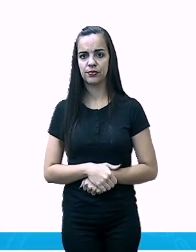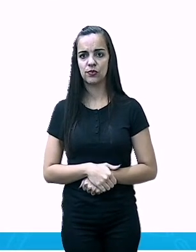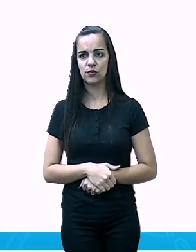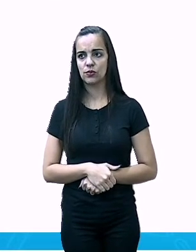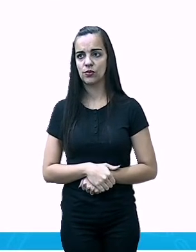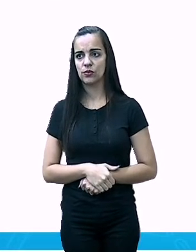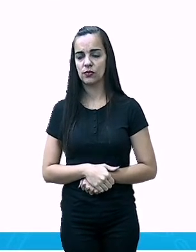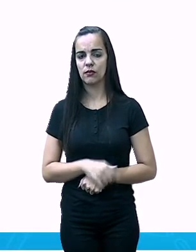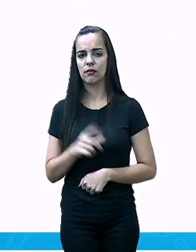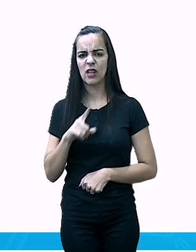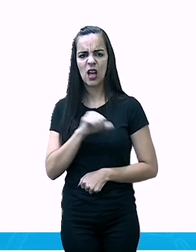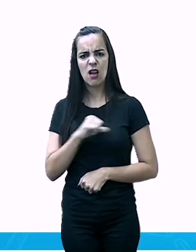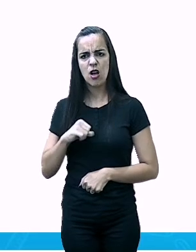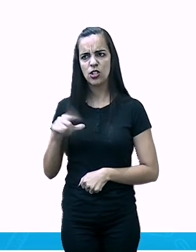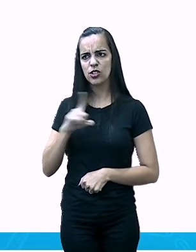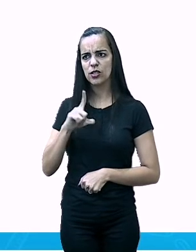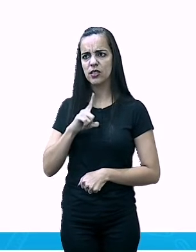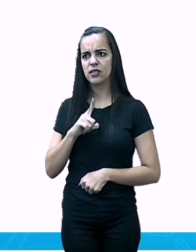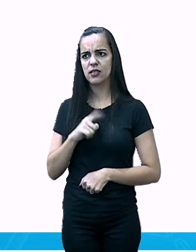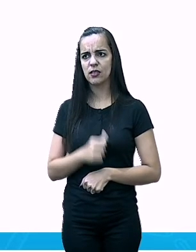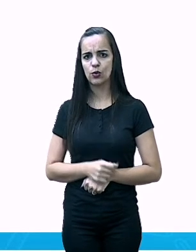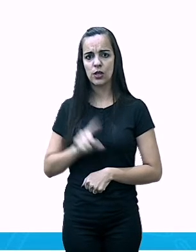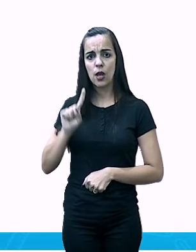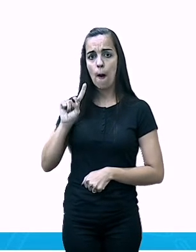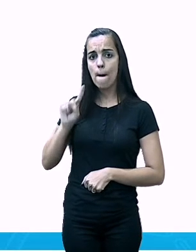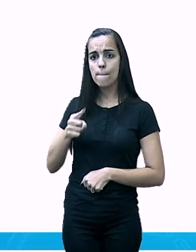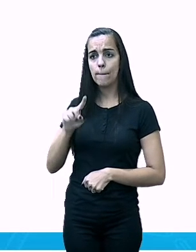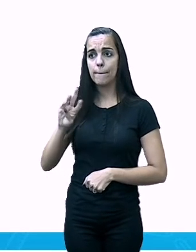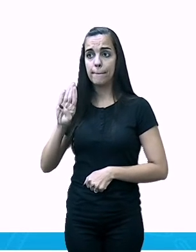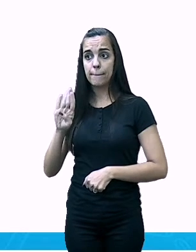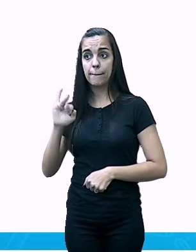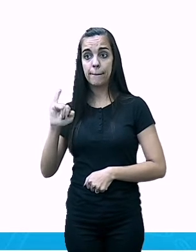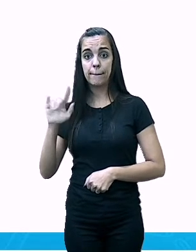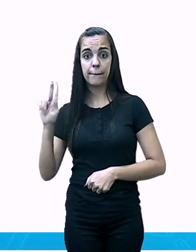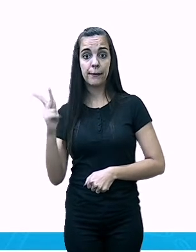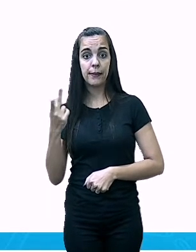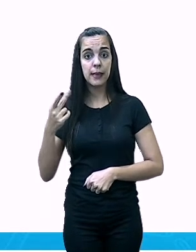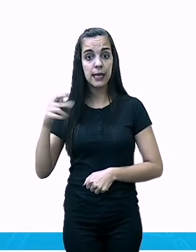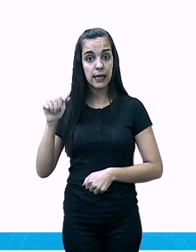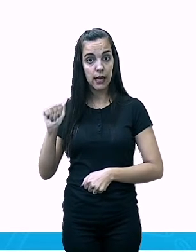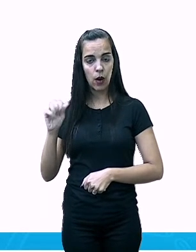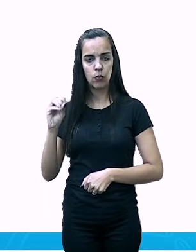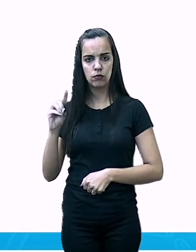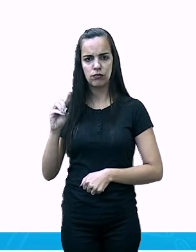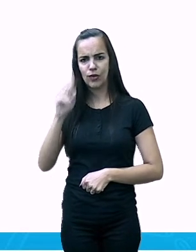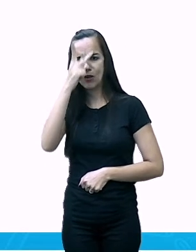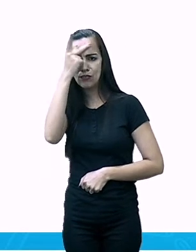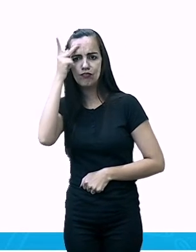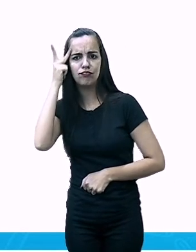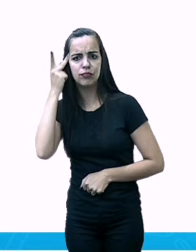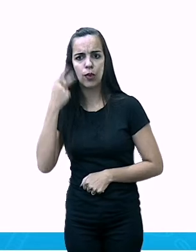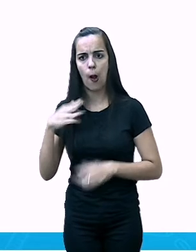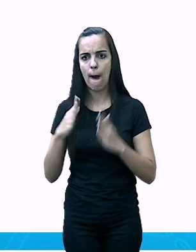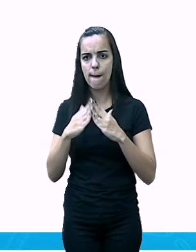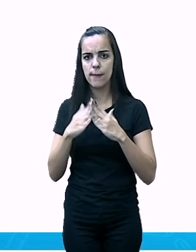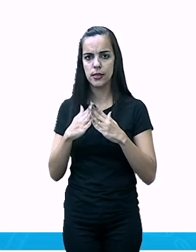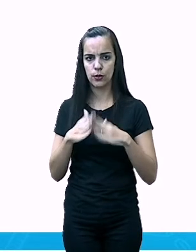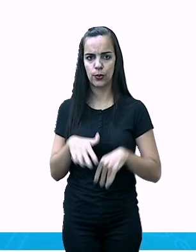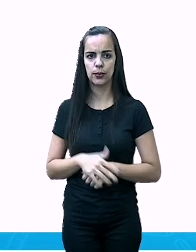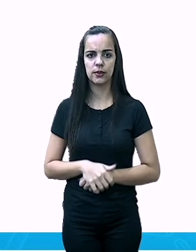lugar, a China, 1 bilhão 300 milhões de habitantes. É muita gente.